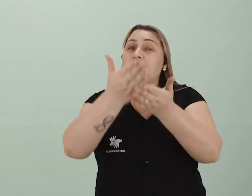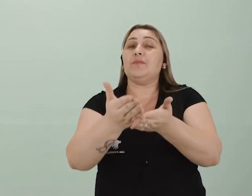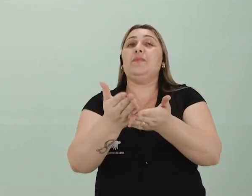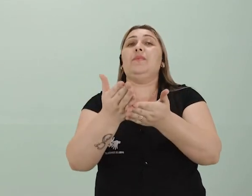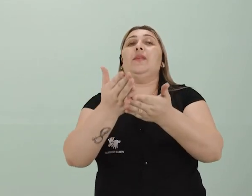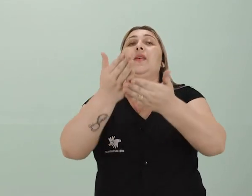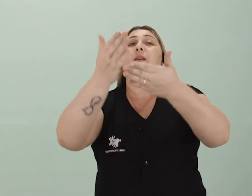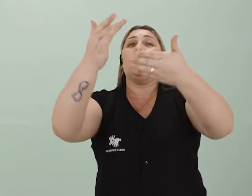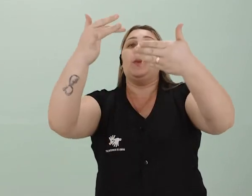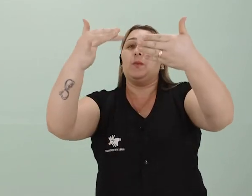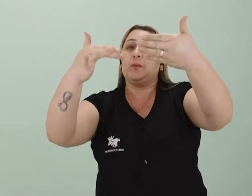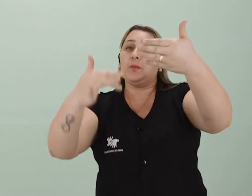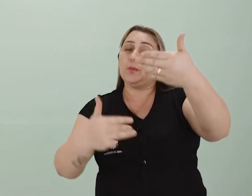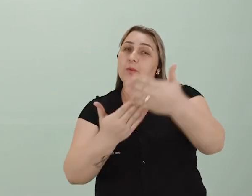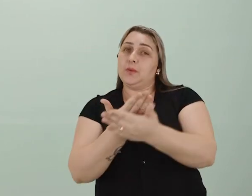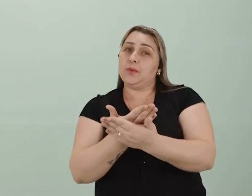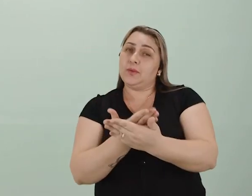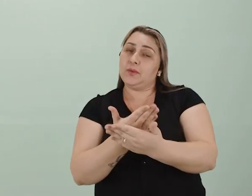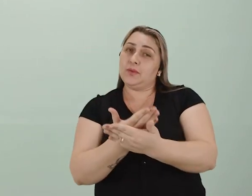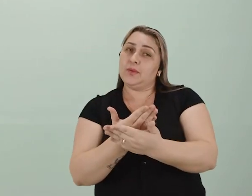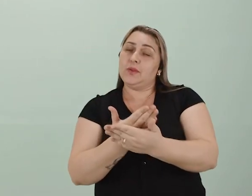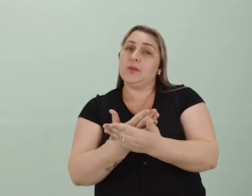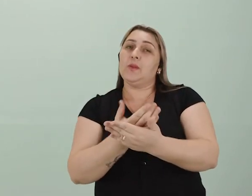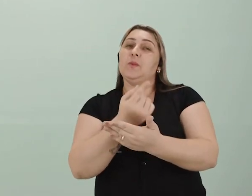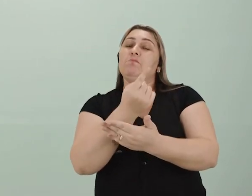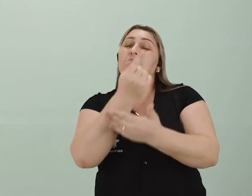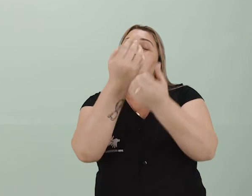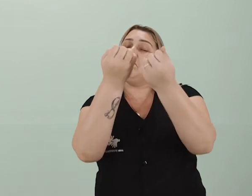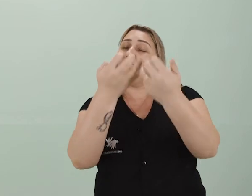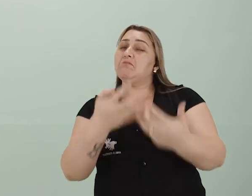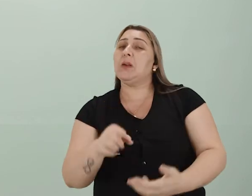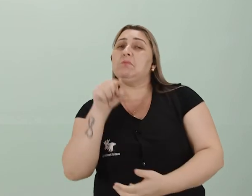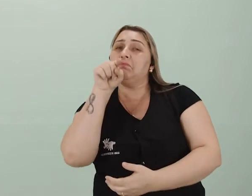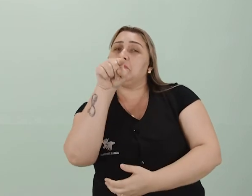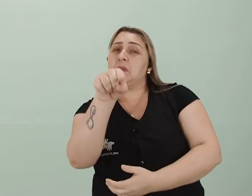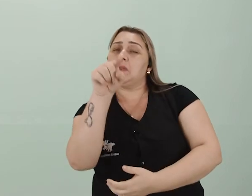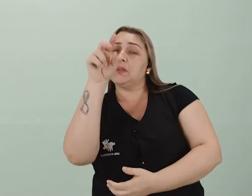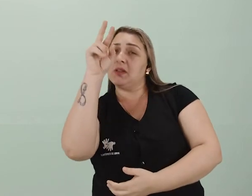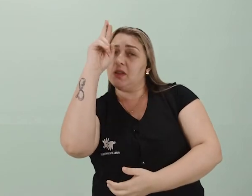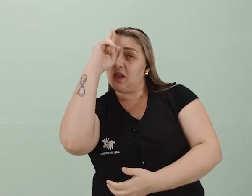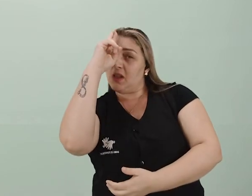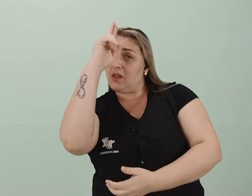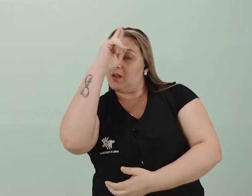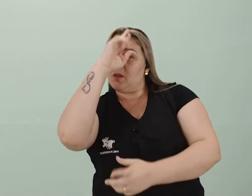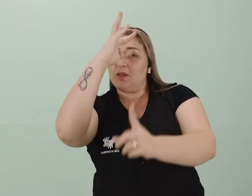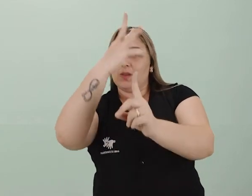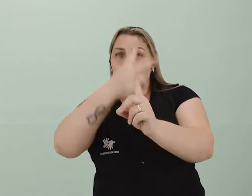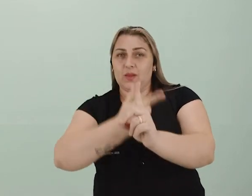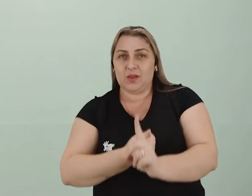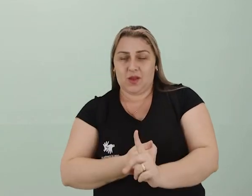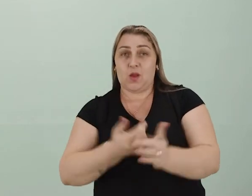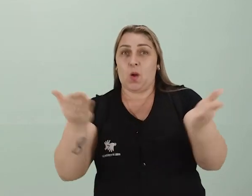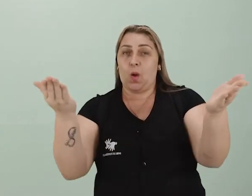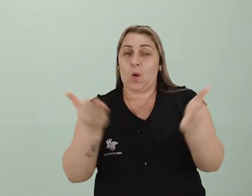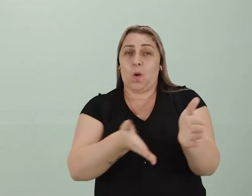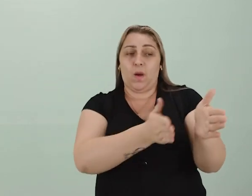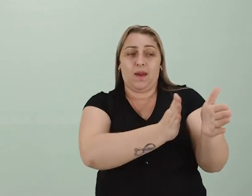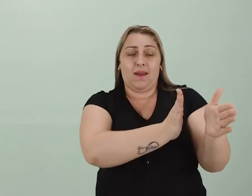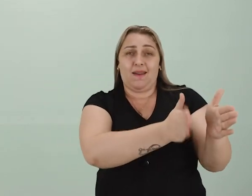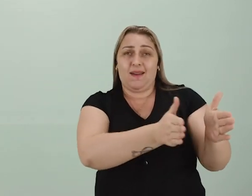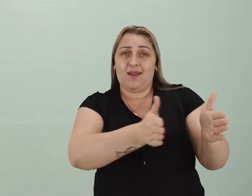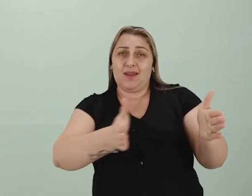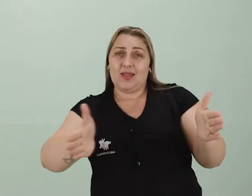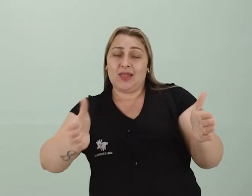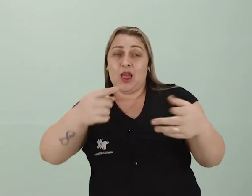série de aulas que vai contar um pouquinho para você a história da arte. Hoje nós dividimos a nossa